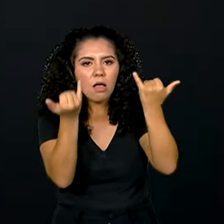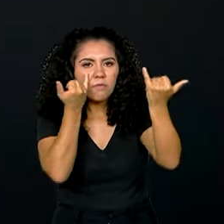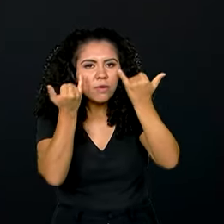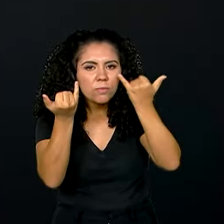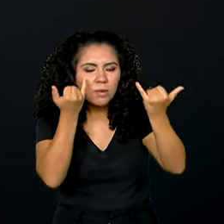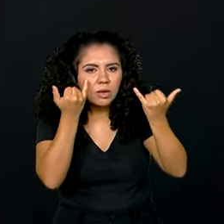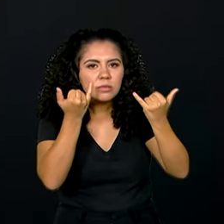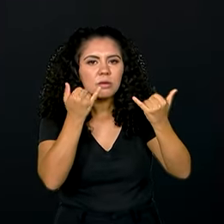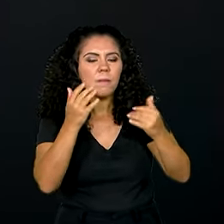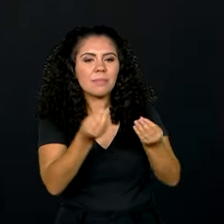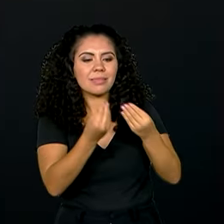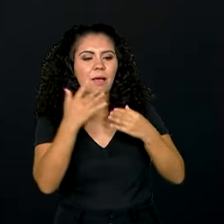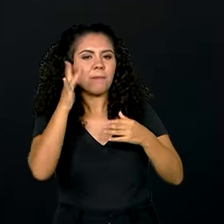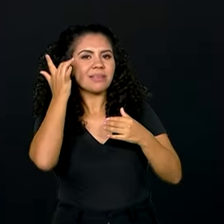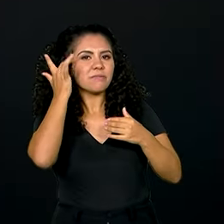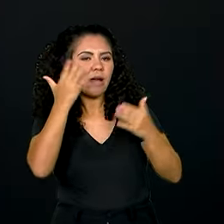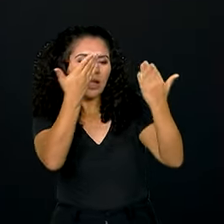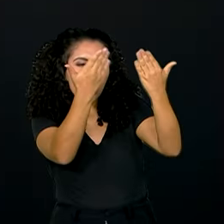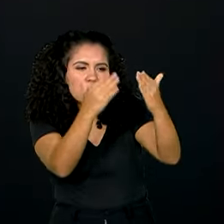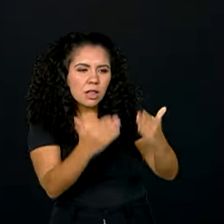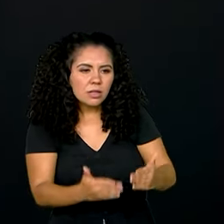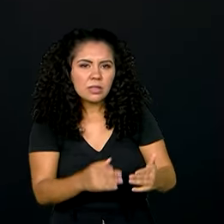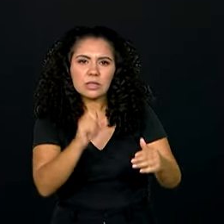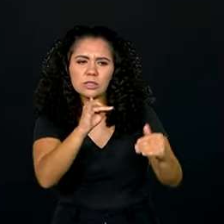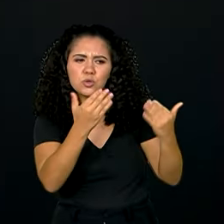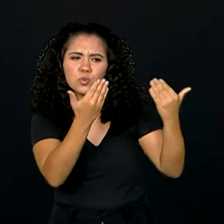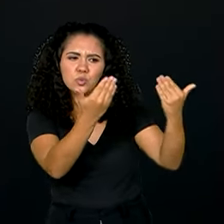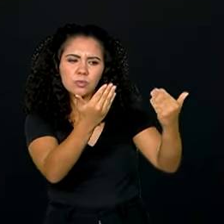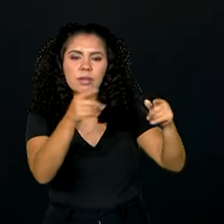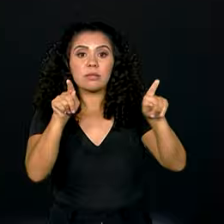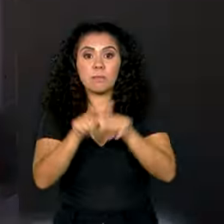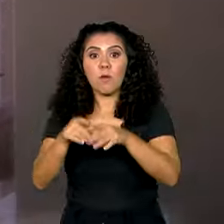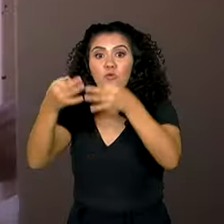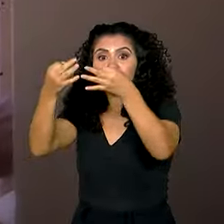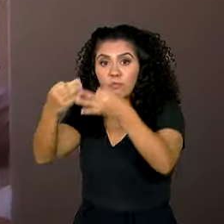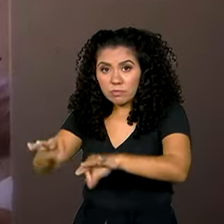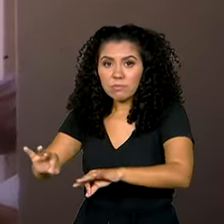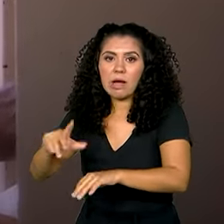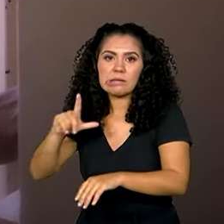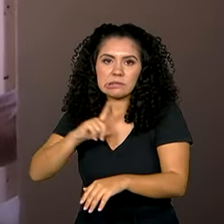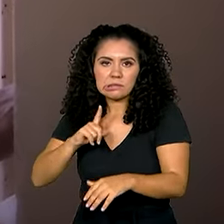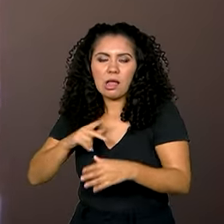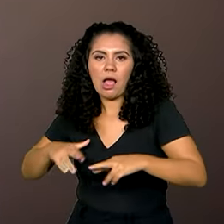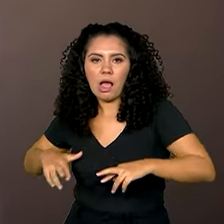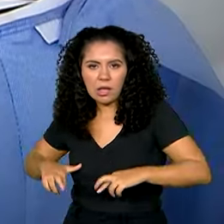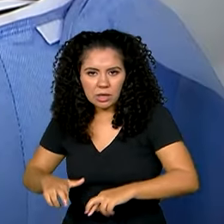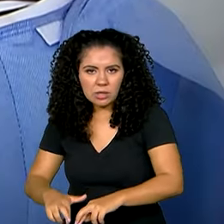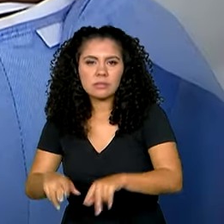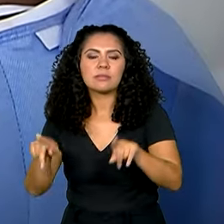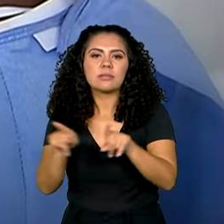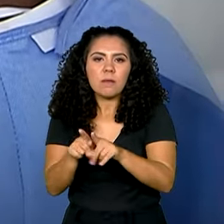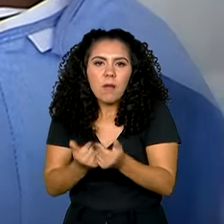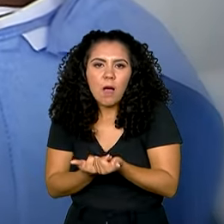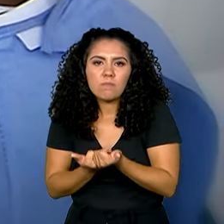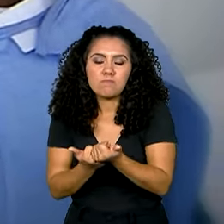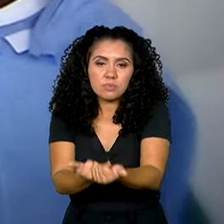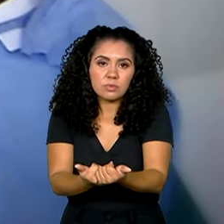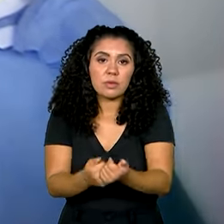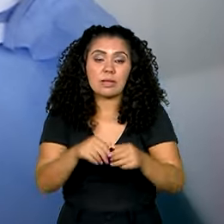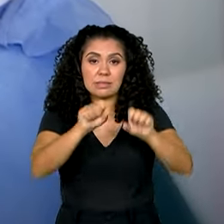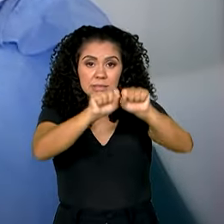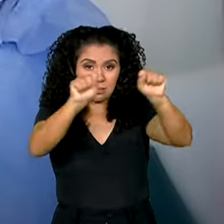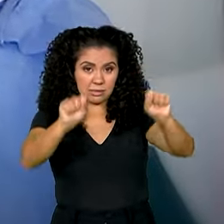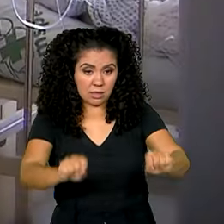sobre casos suspeitos e confirmados de câncer, além da assistência. O sistema vai